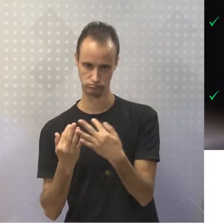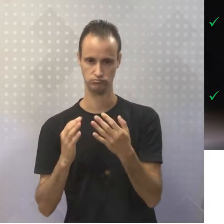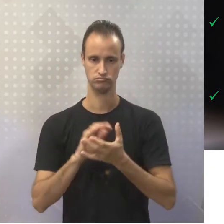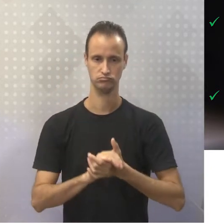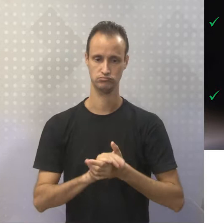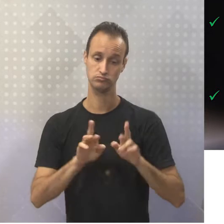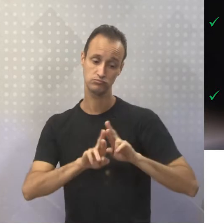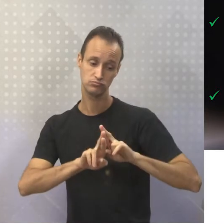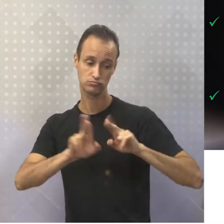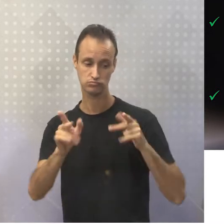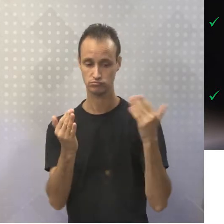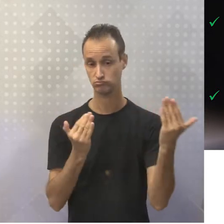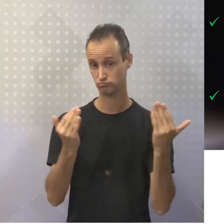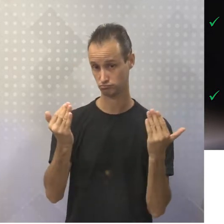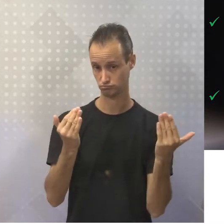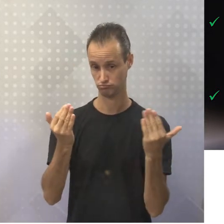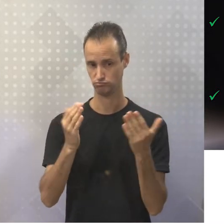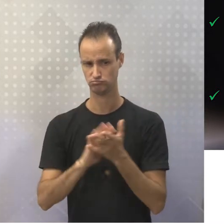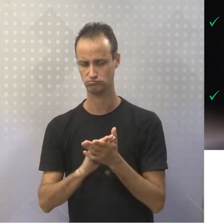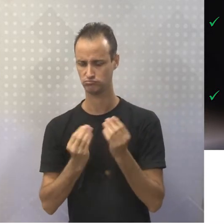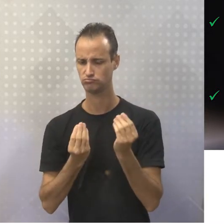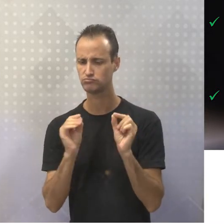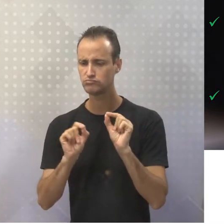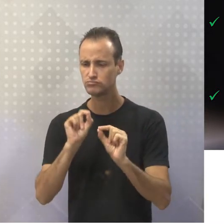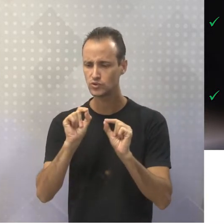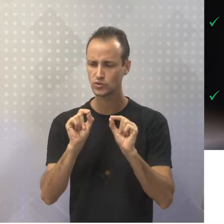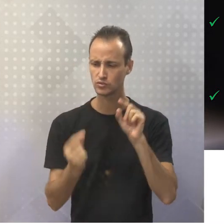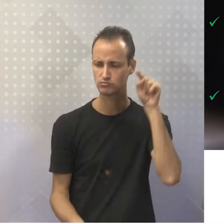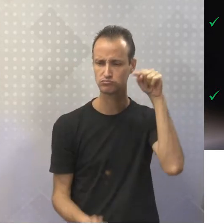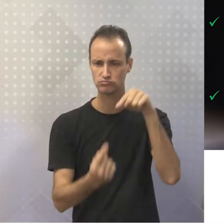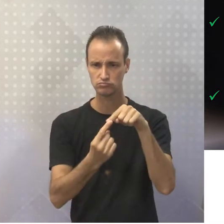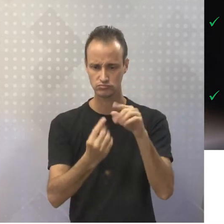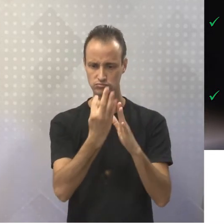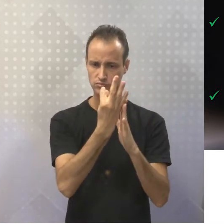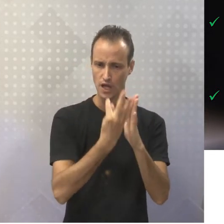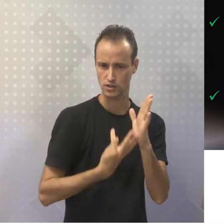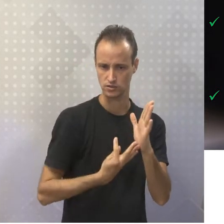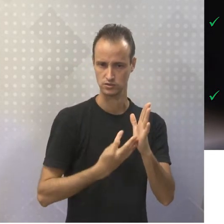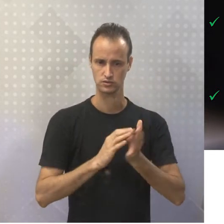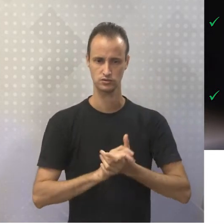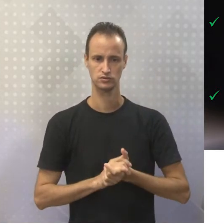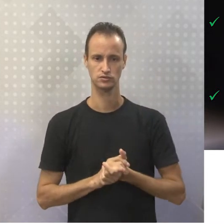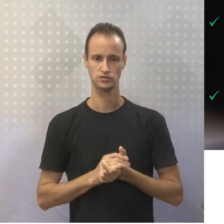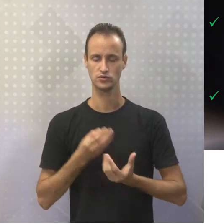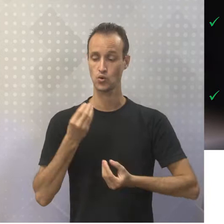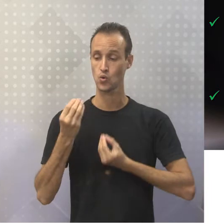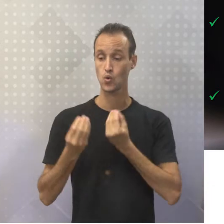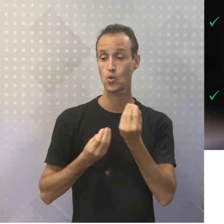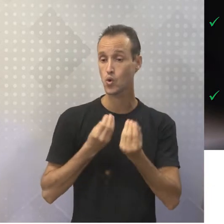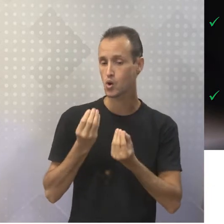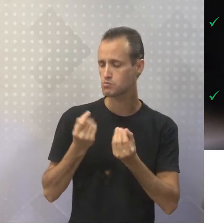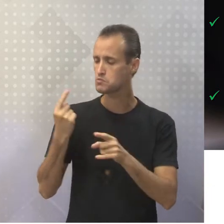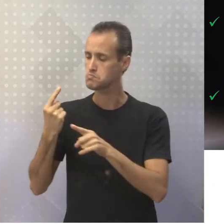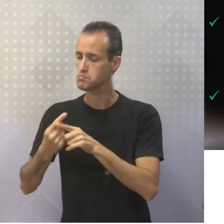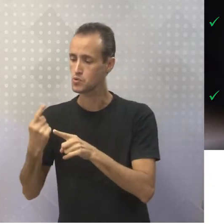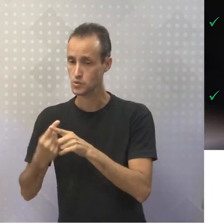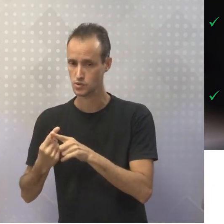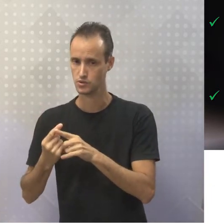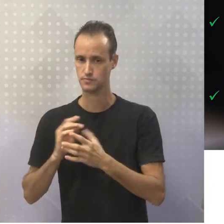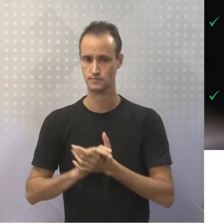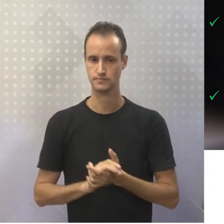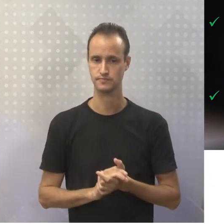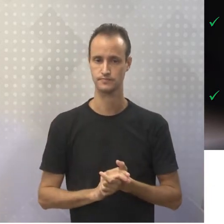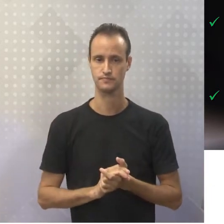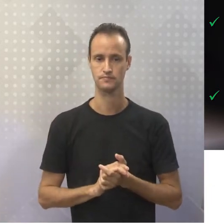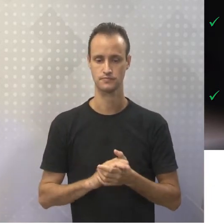relação à sua abordagem pormenorizada dos fatos, ou seja, o como e o porquê. Então,